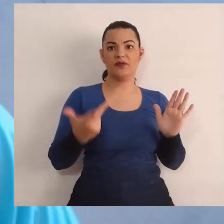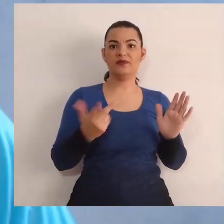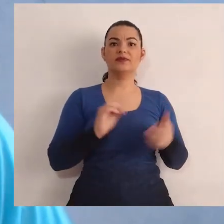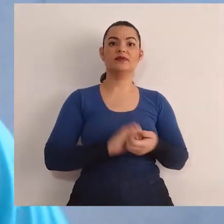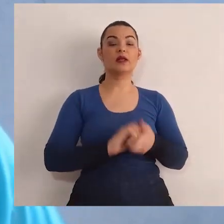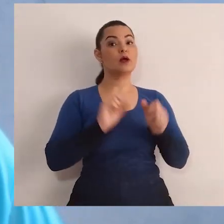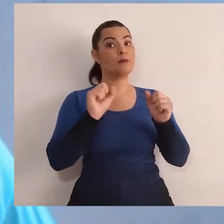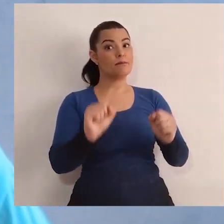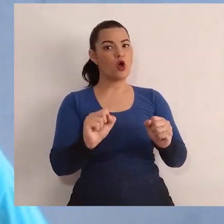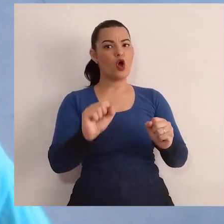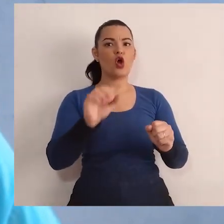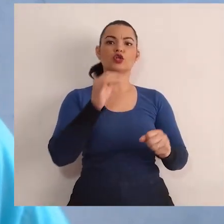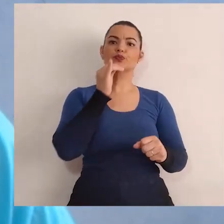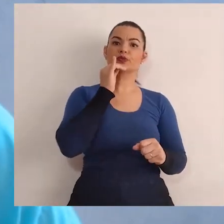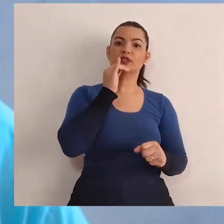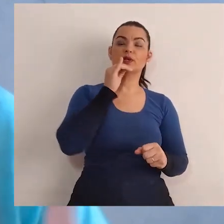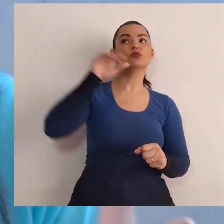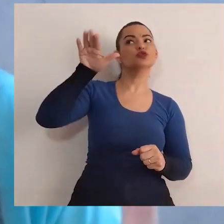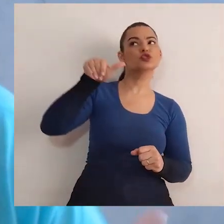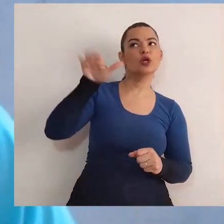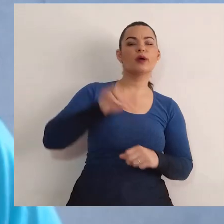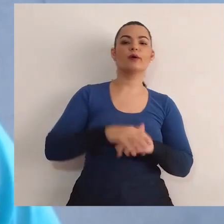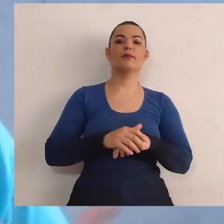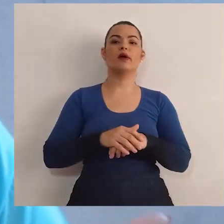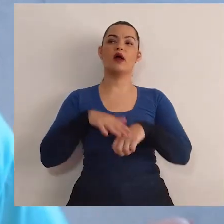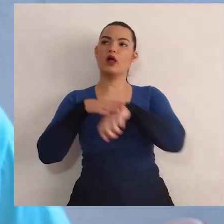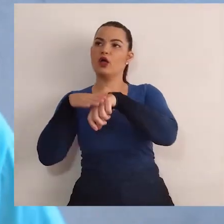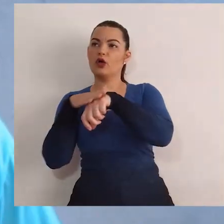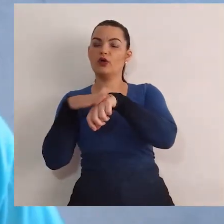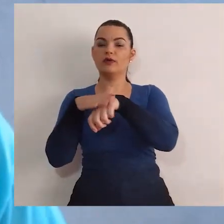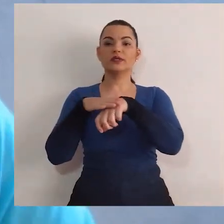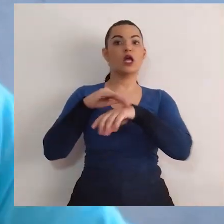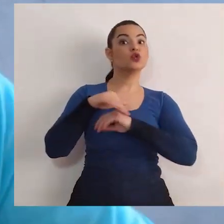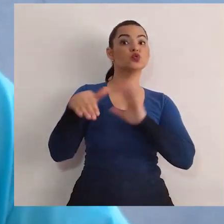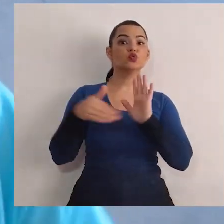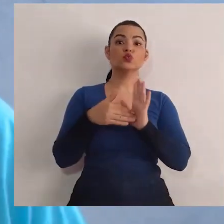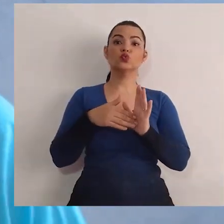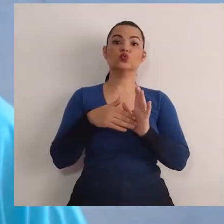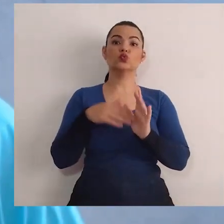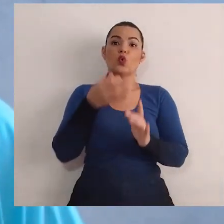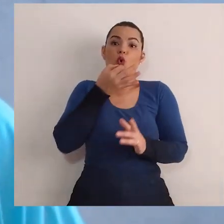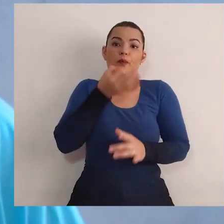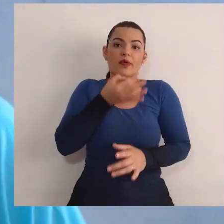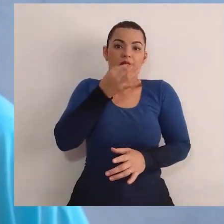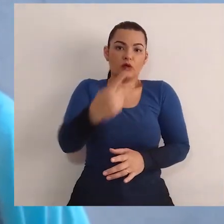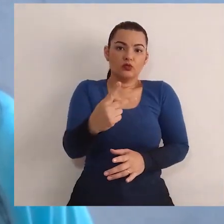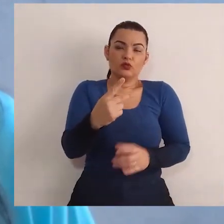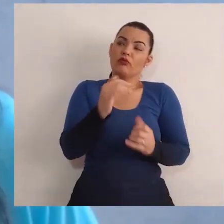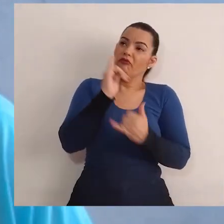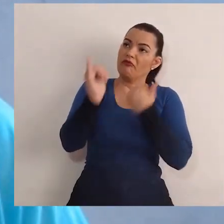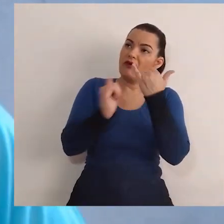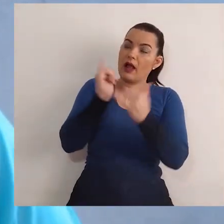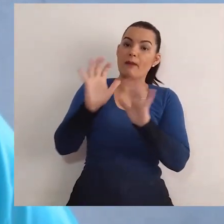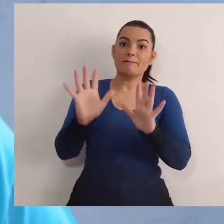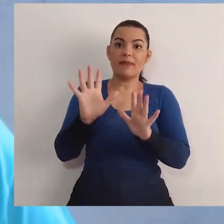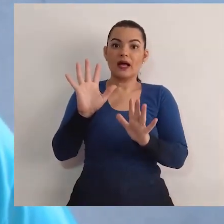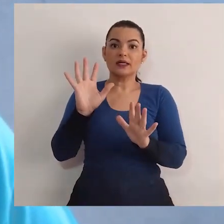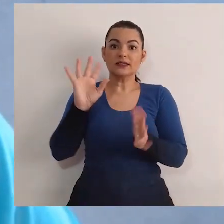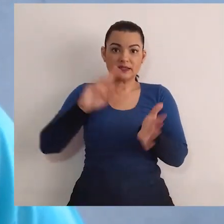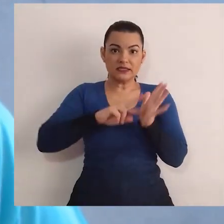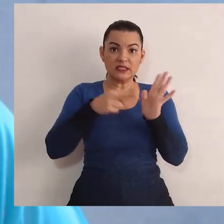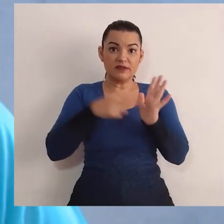exemplo, reivindicar ou conversar ou ser ouvido para tudo. Mas isso não é